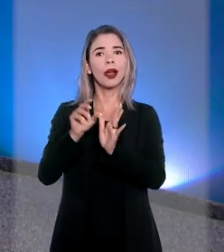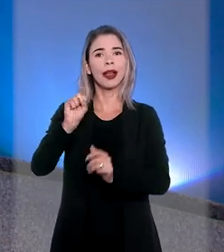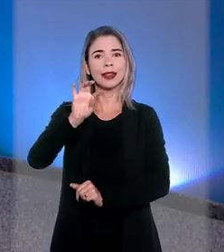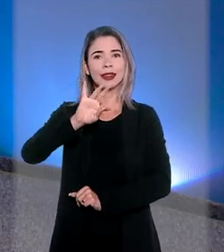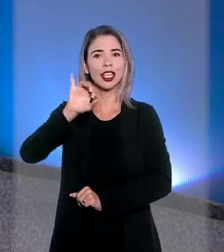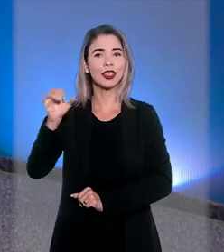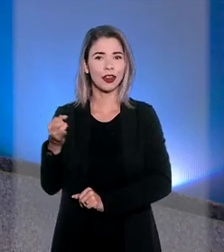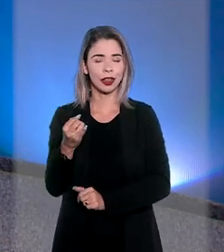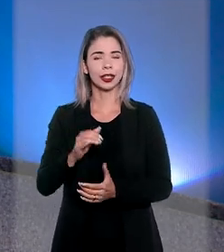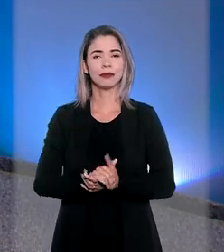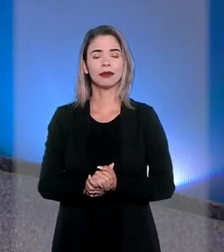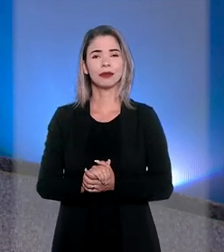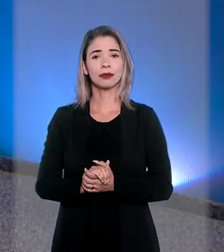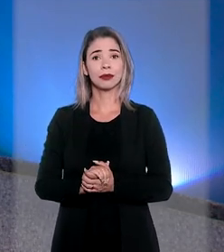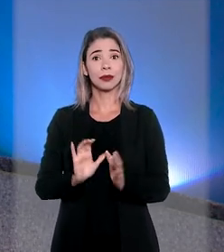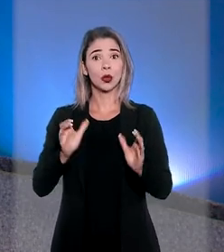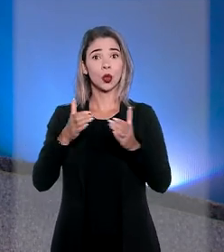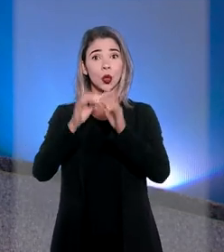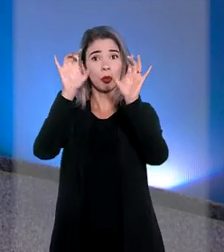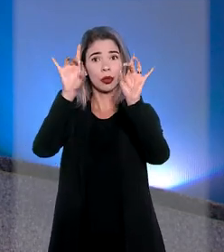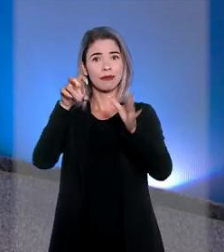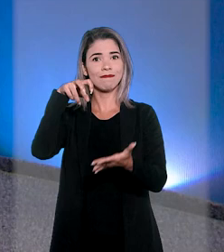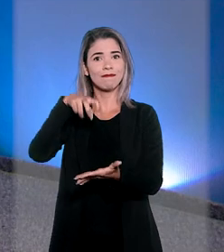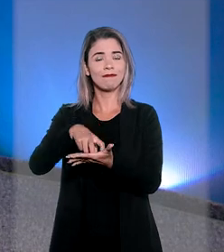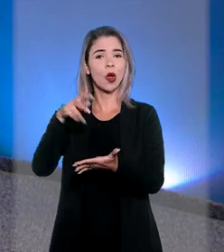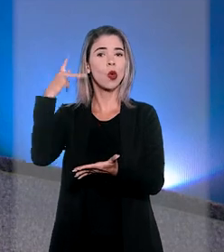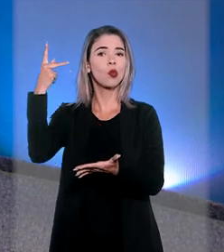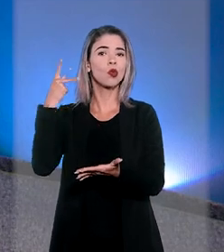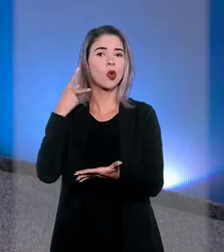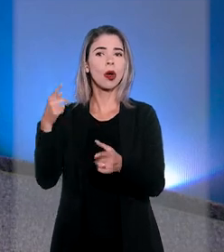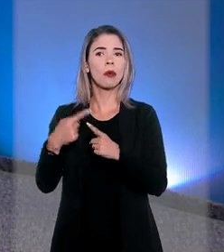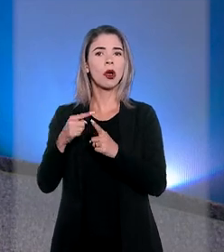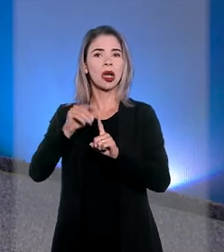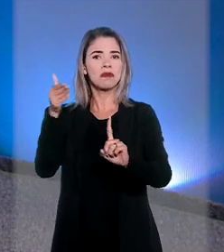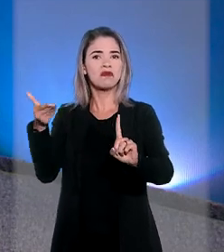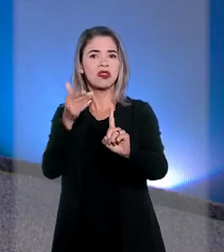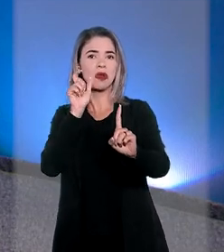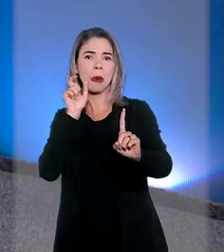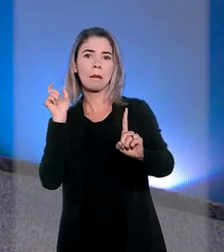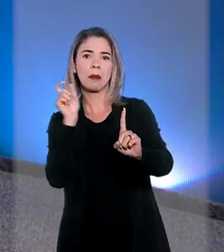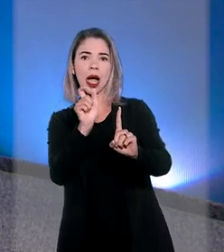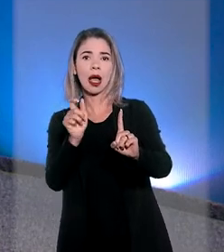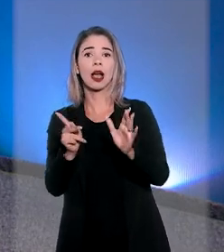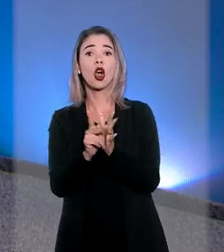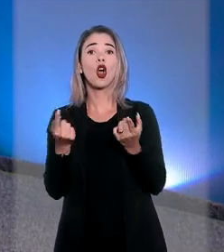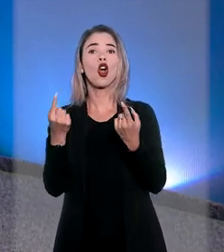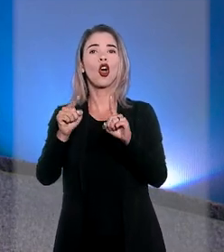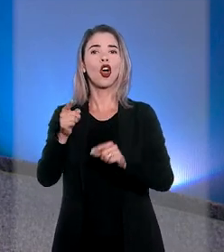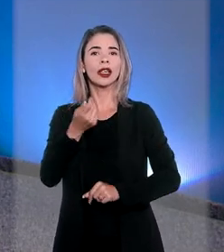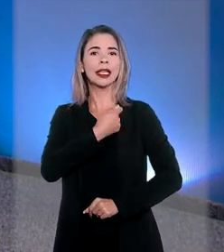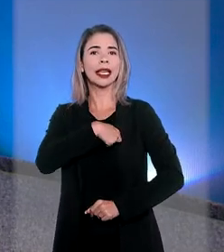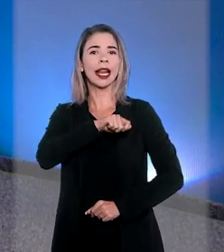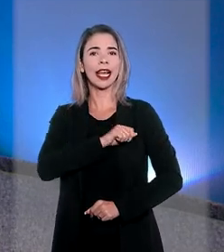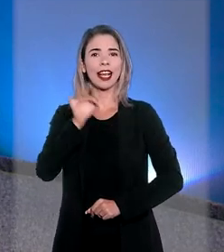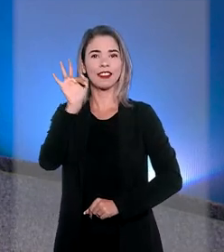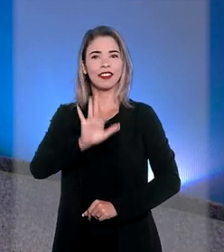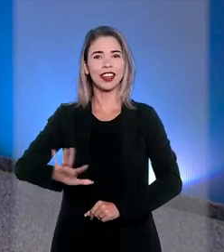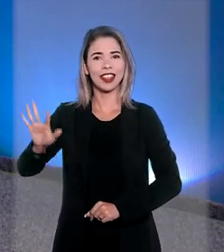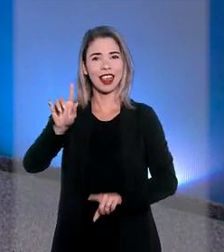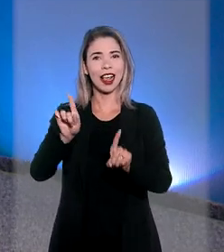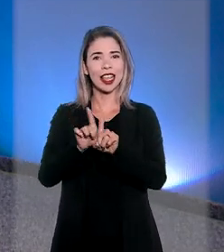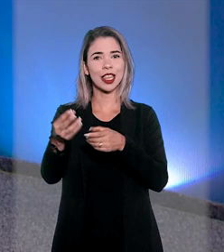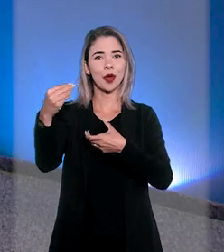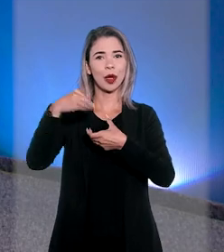da Cidadania. A Corte Especial condenou o procurador por injúria e difamação contra um delegado federal